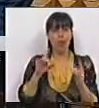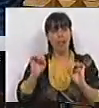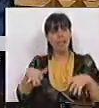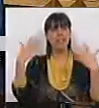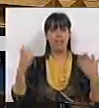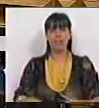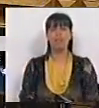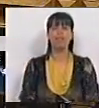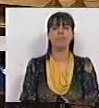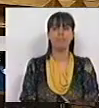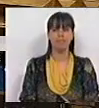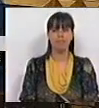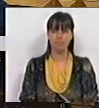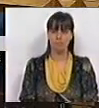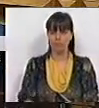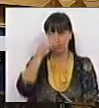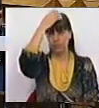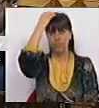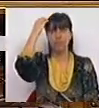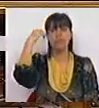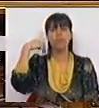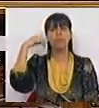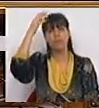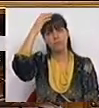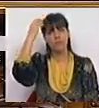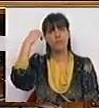iniciativa. Muito obrigado. Obrigado. Obrigado.